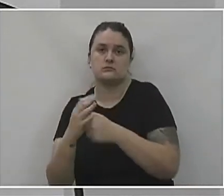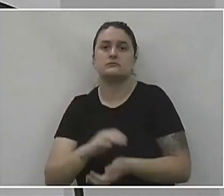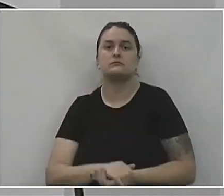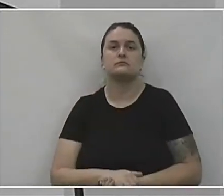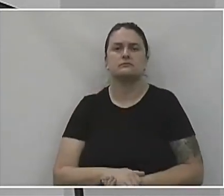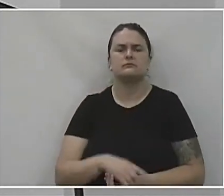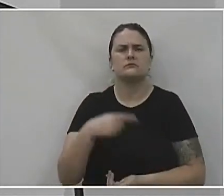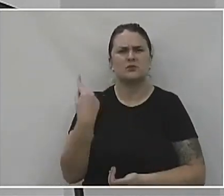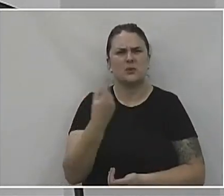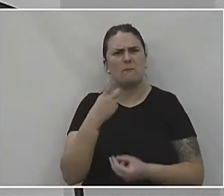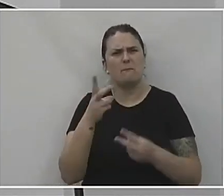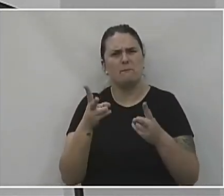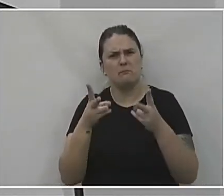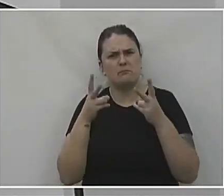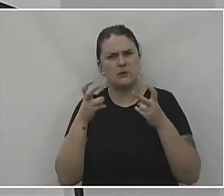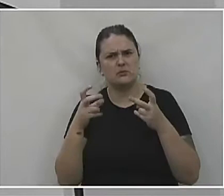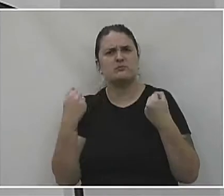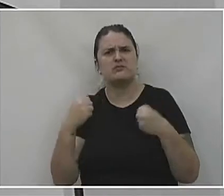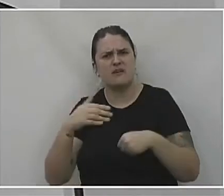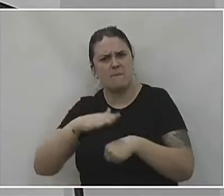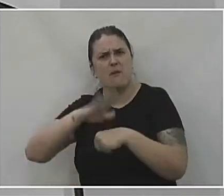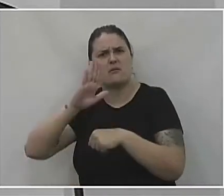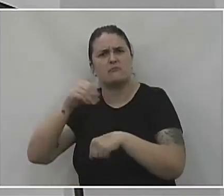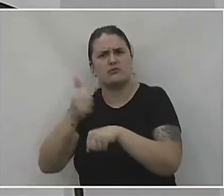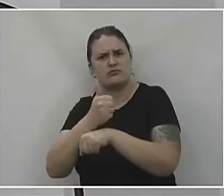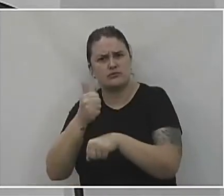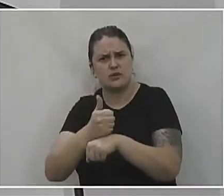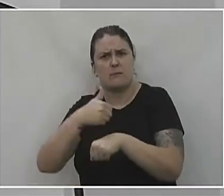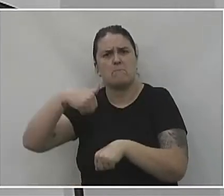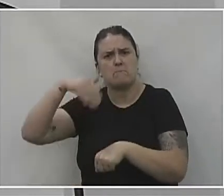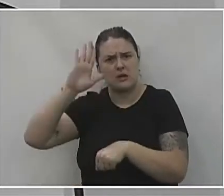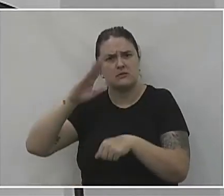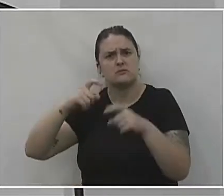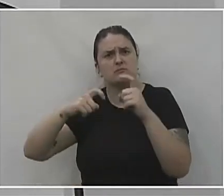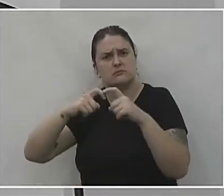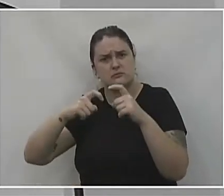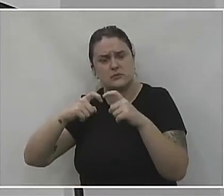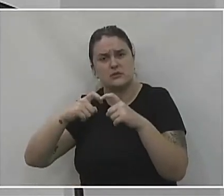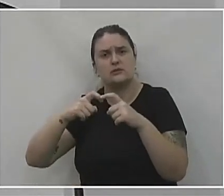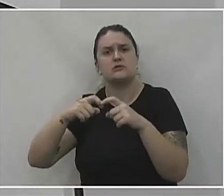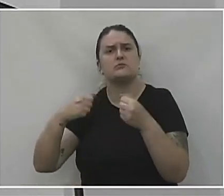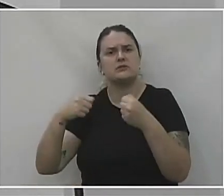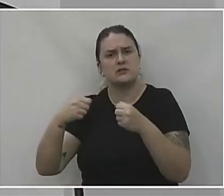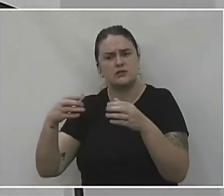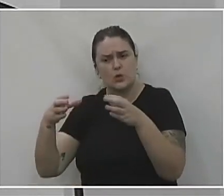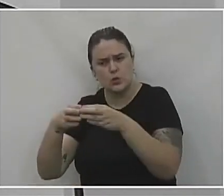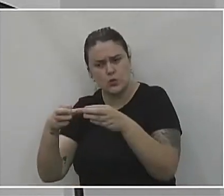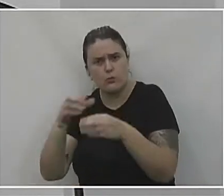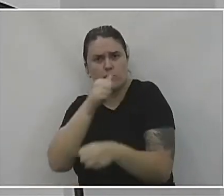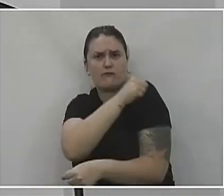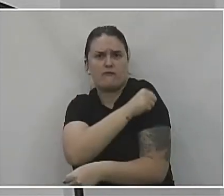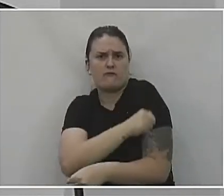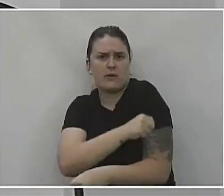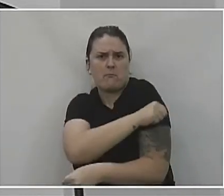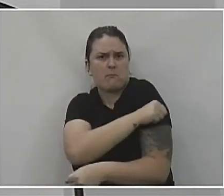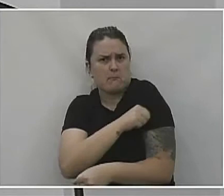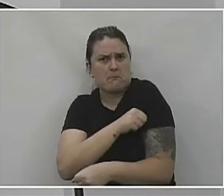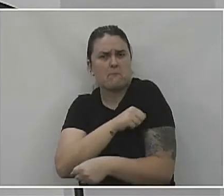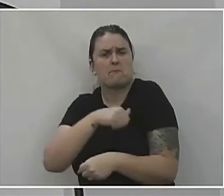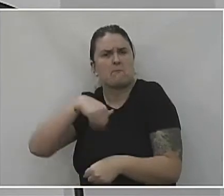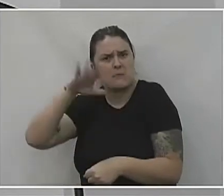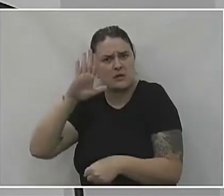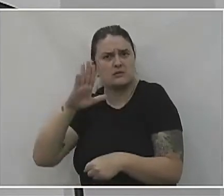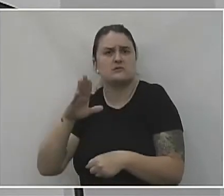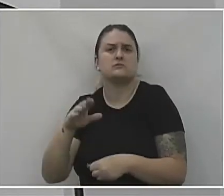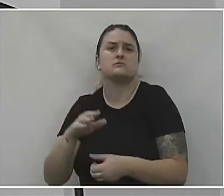necessidade de mais profissionais, de mais médicos, de uma equipe de enfermagem maior é